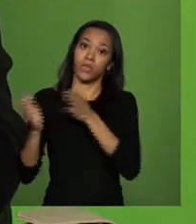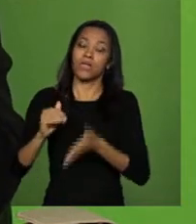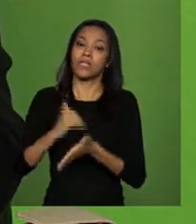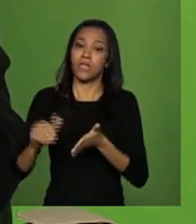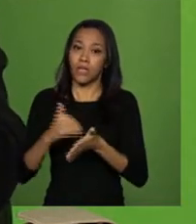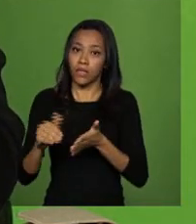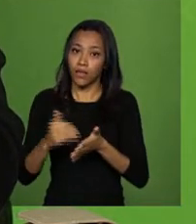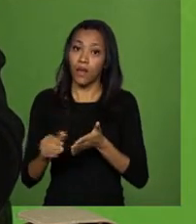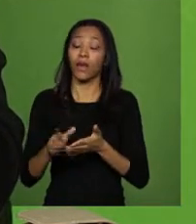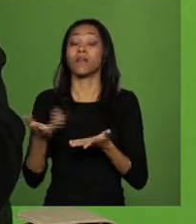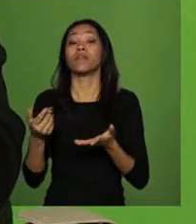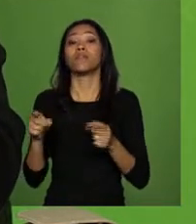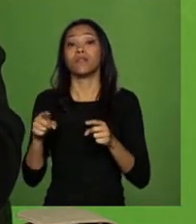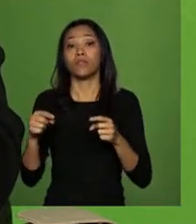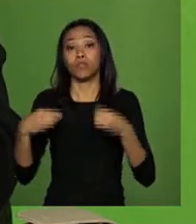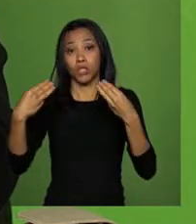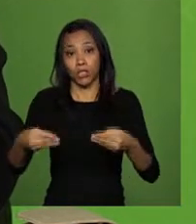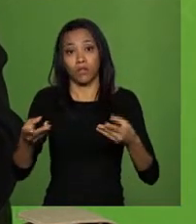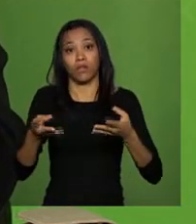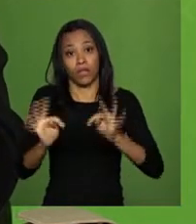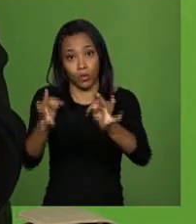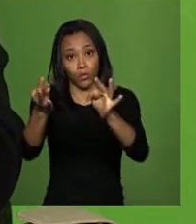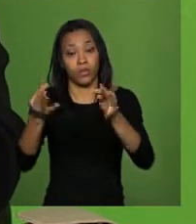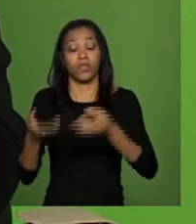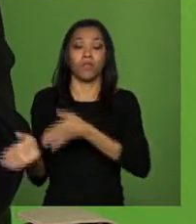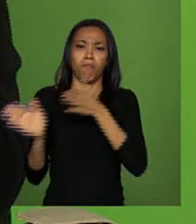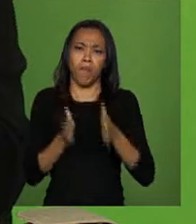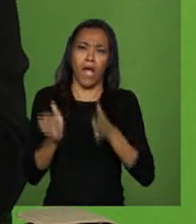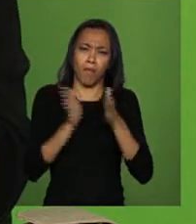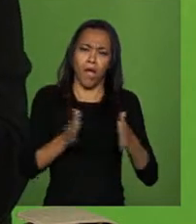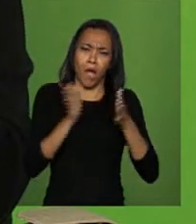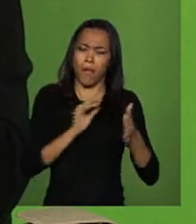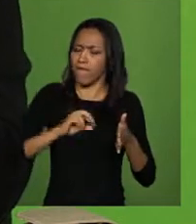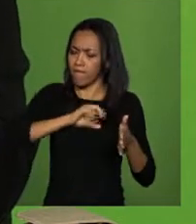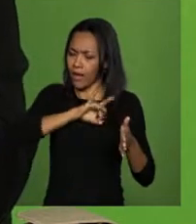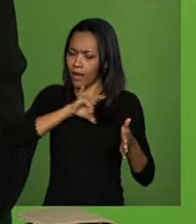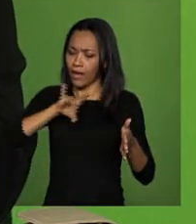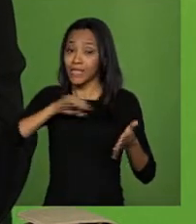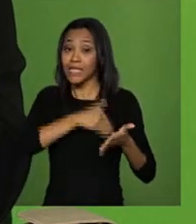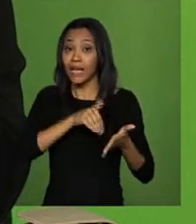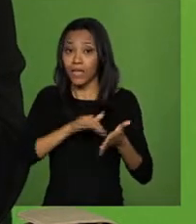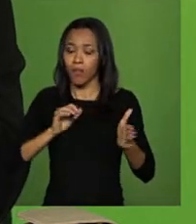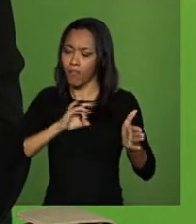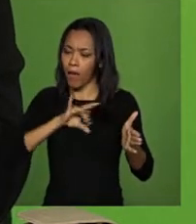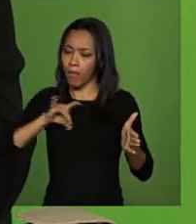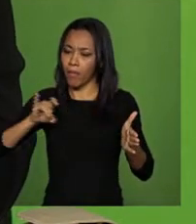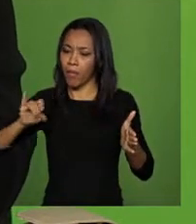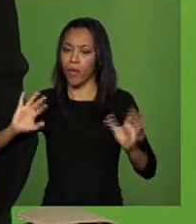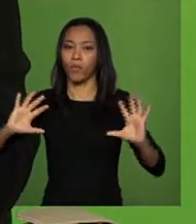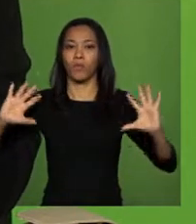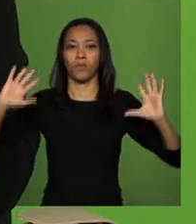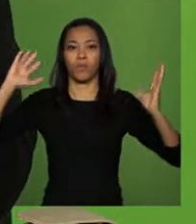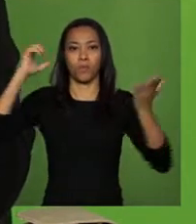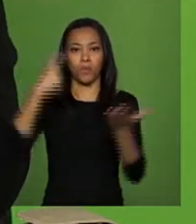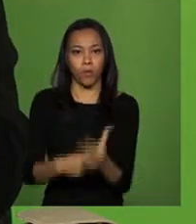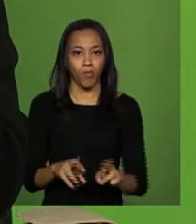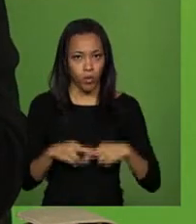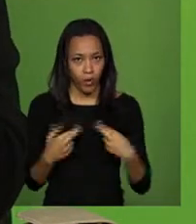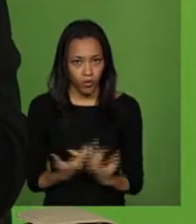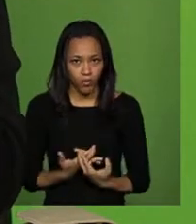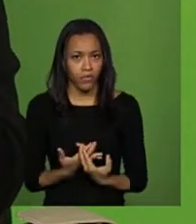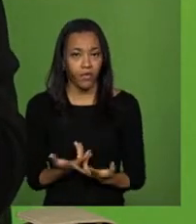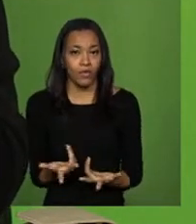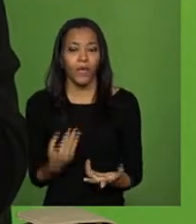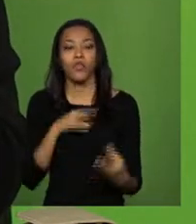Tecnologia. Esses ministérios buscaram a interlocução com vários, todos os interessados, tá? Então, não tem consulta